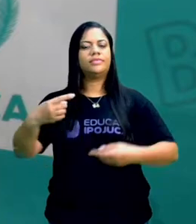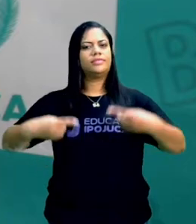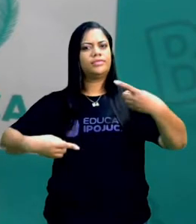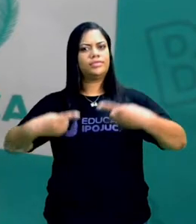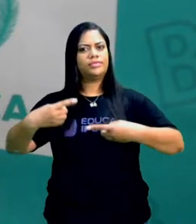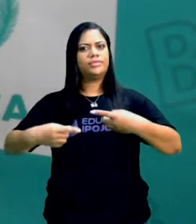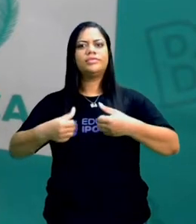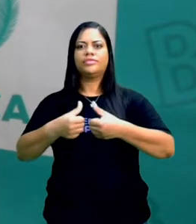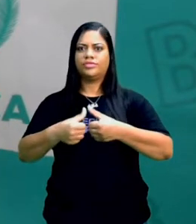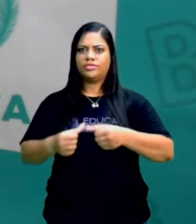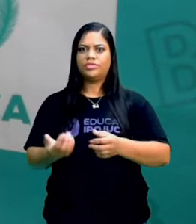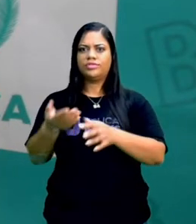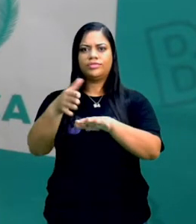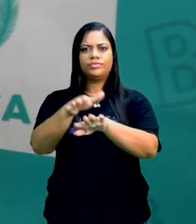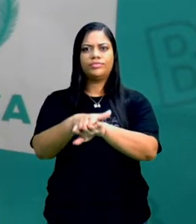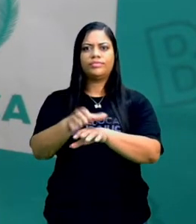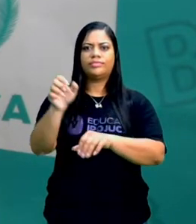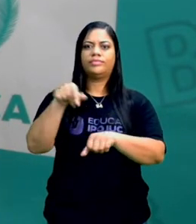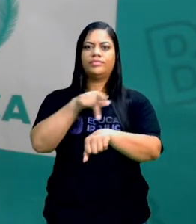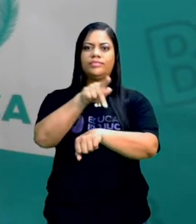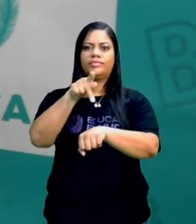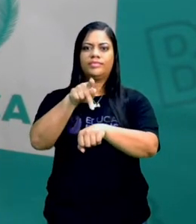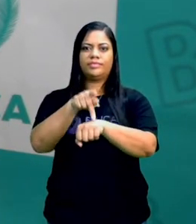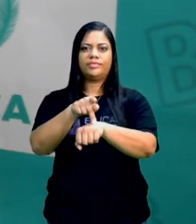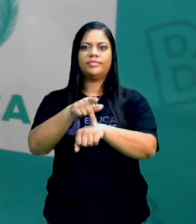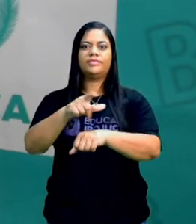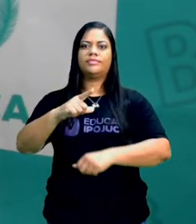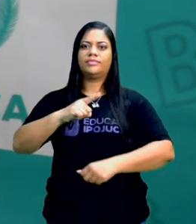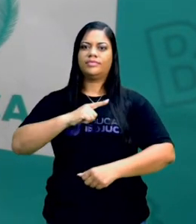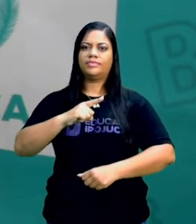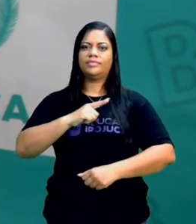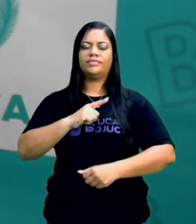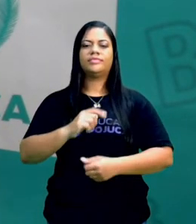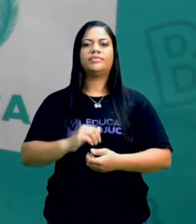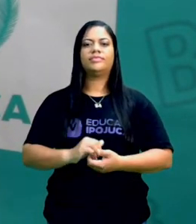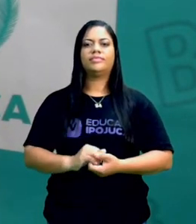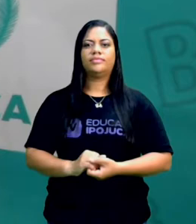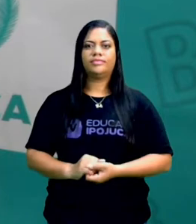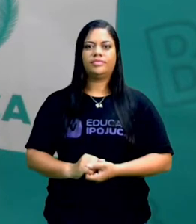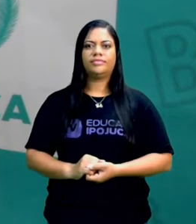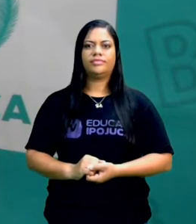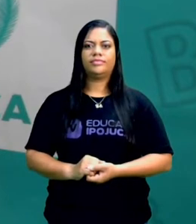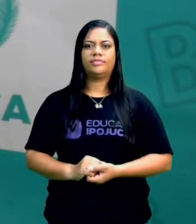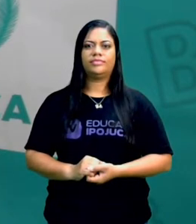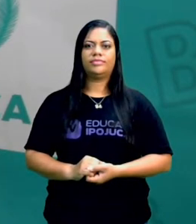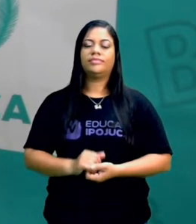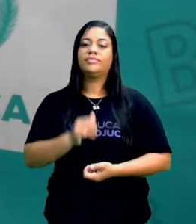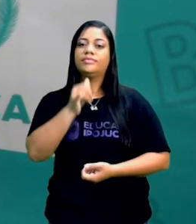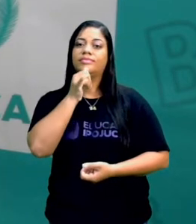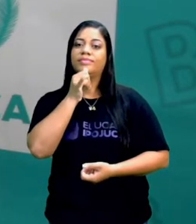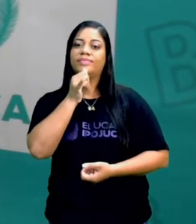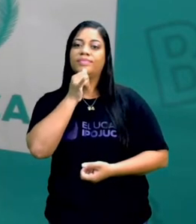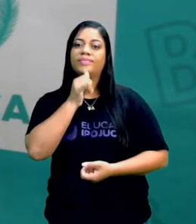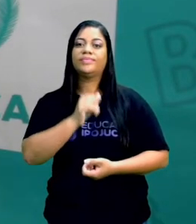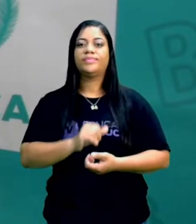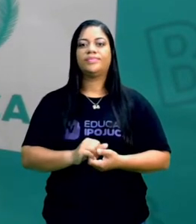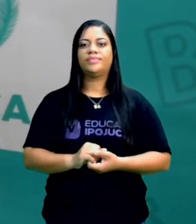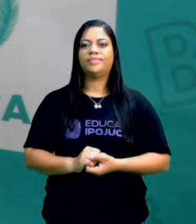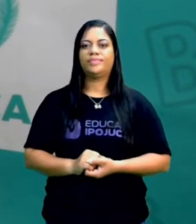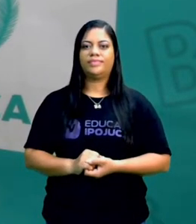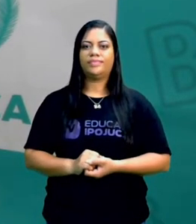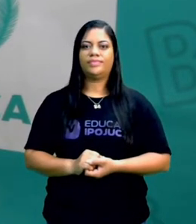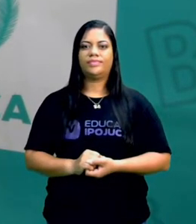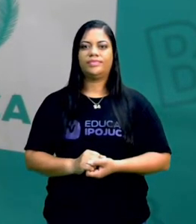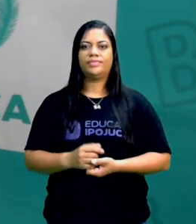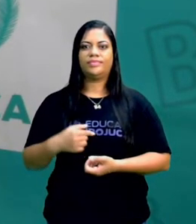país e ali é onde fica concentrado o poder. Por exemplo, a gente não vai já